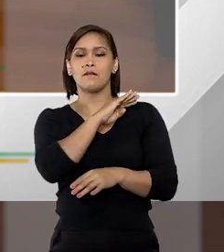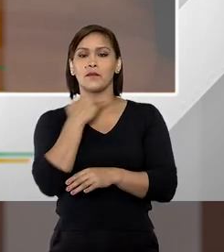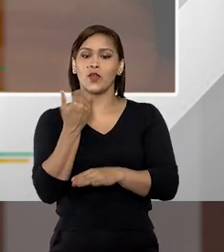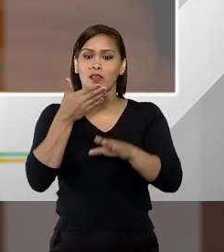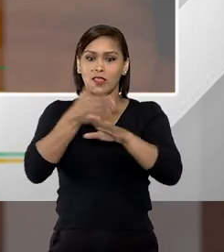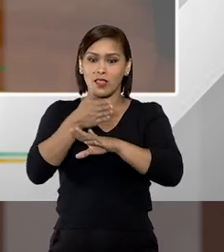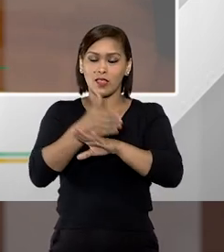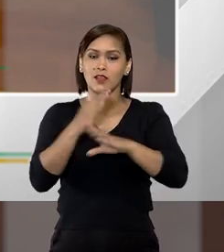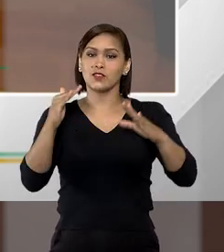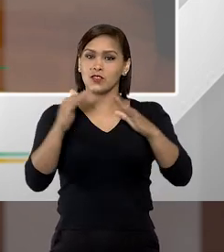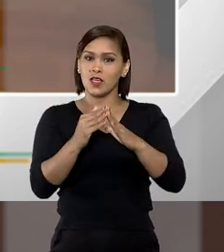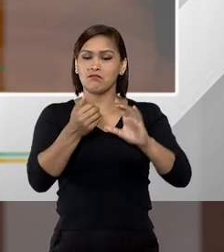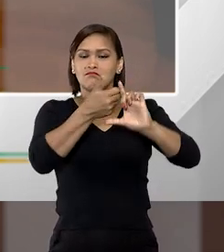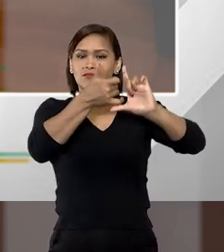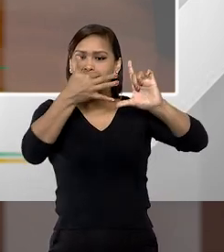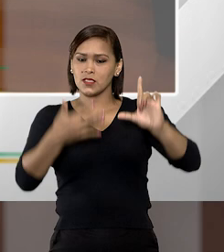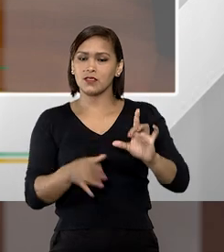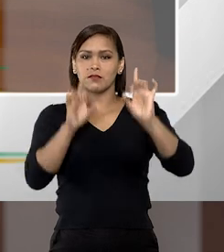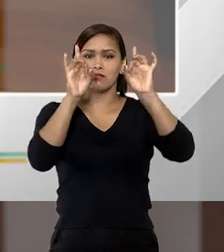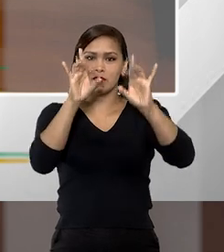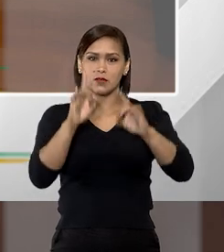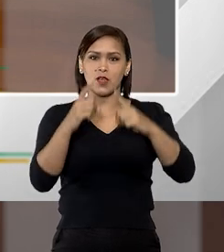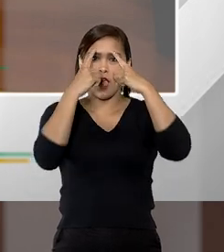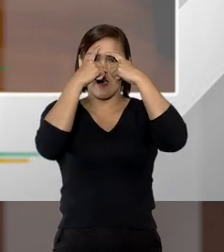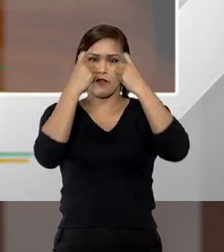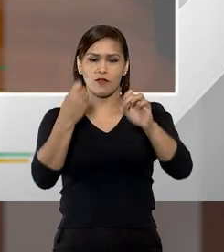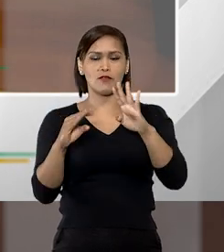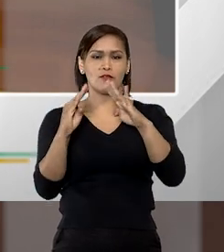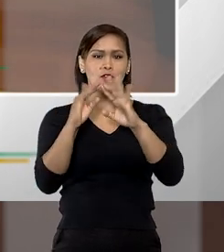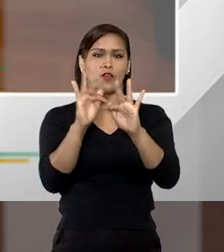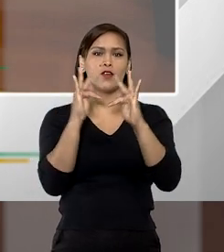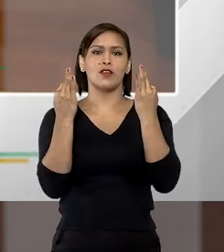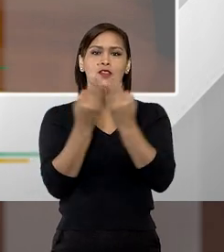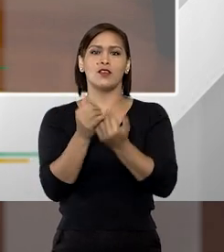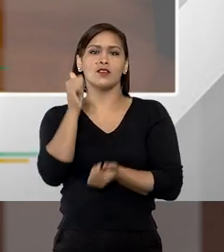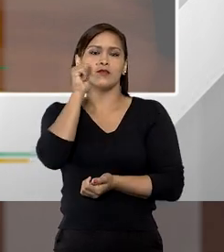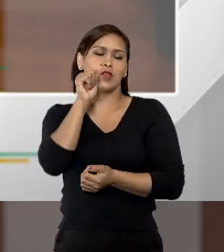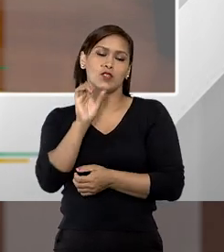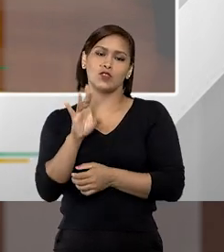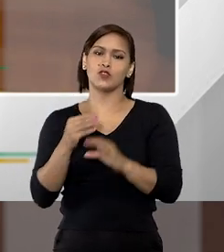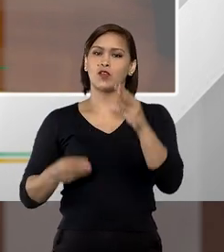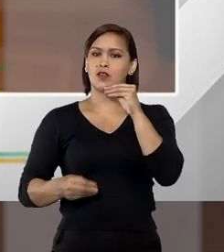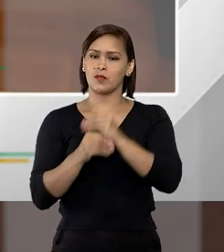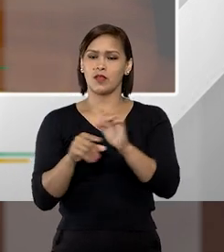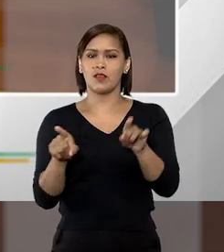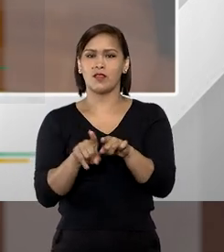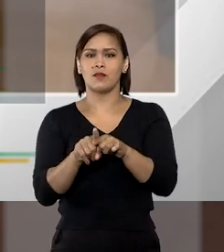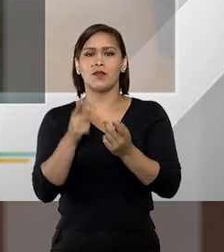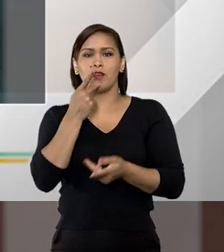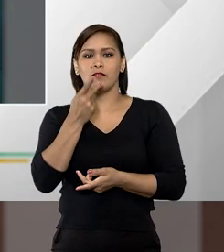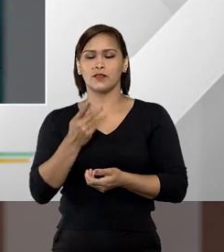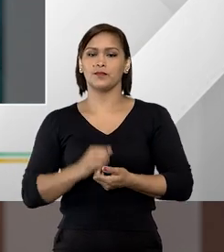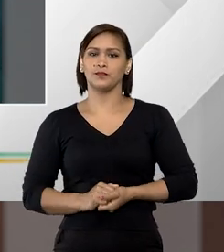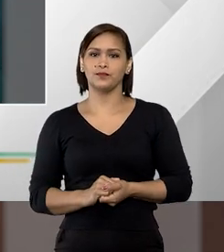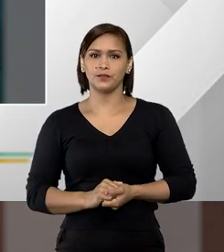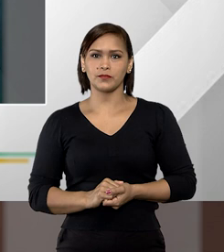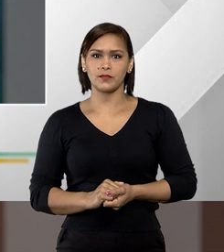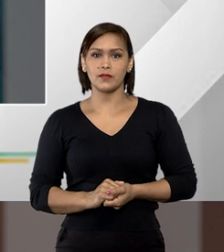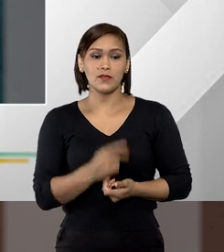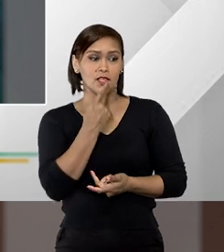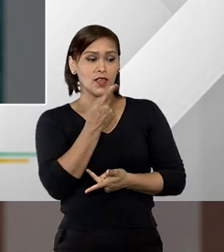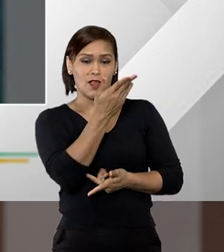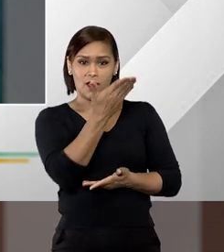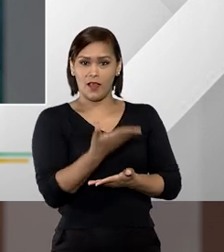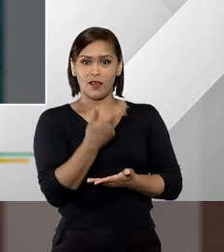casa, o que mostra uma característica bem específica dessa morte de mulheres que eu queria só complementar também a partir da sua fala. A senhora falou aí, doutora